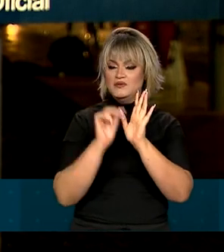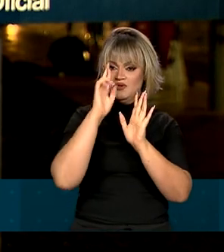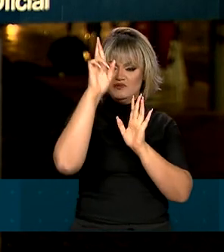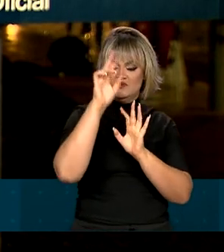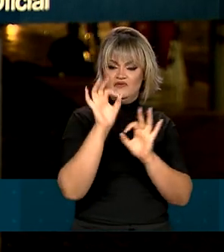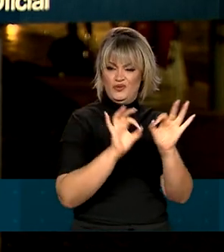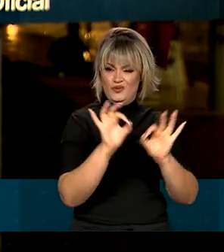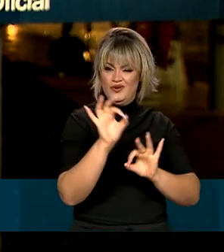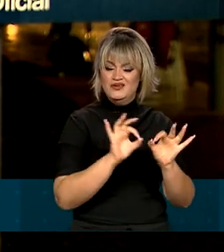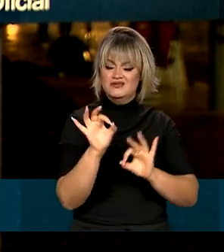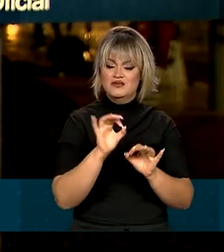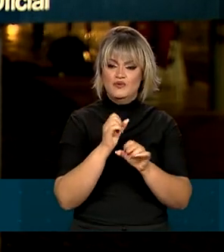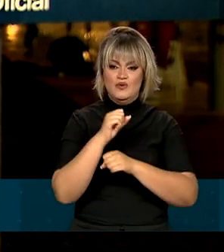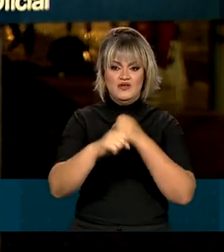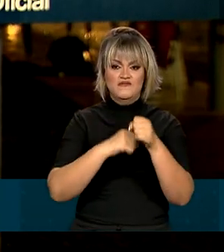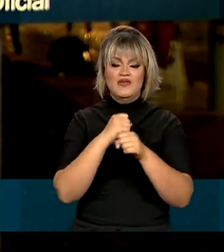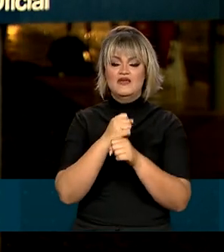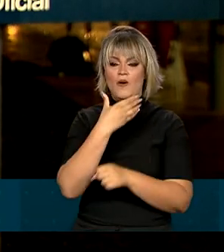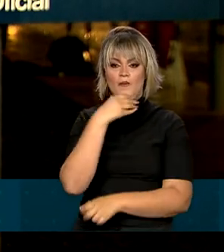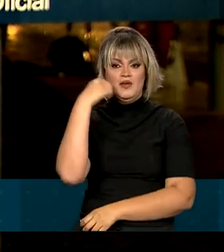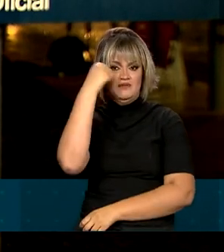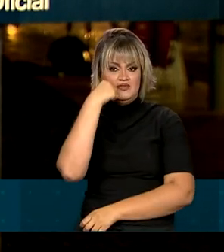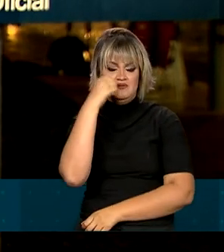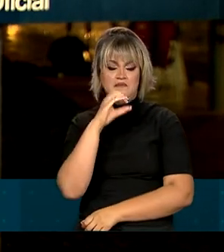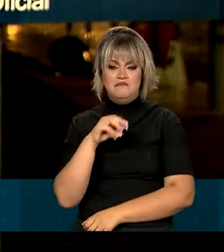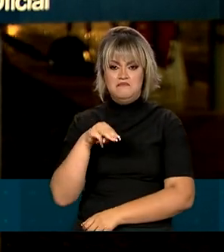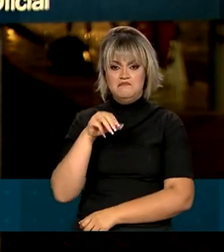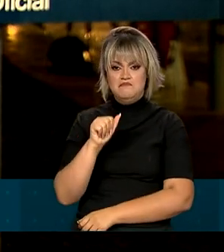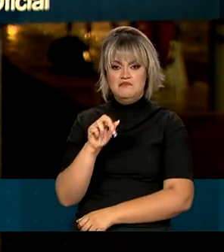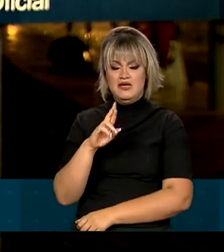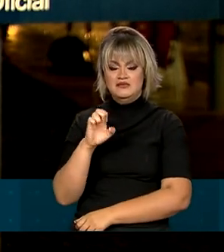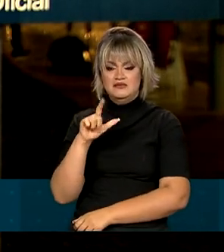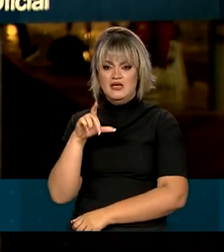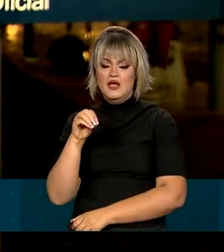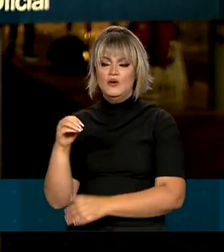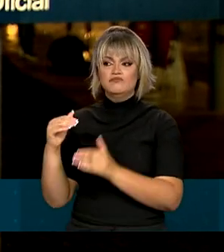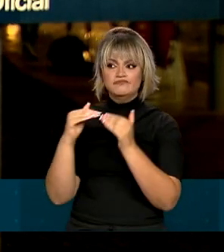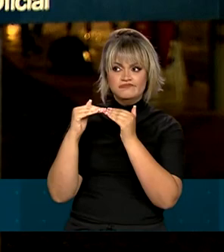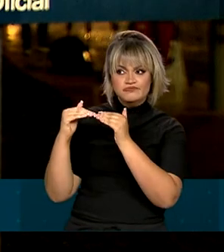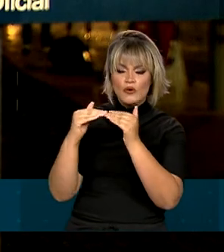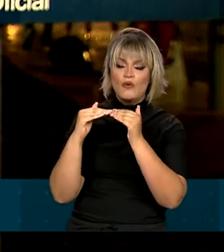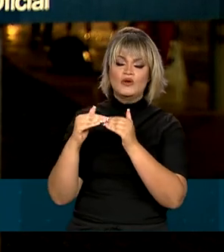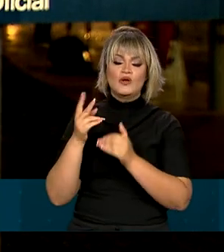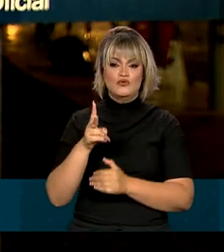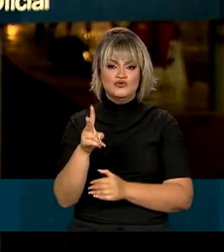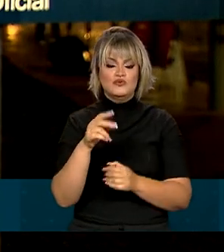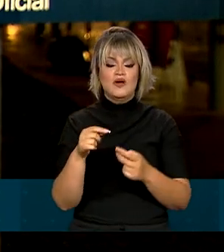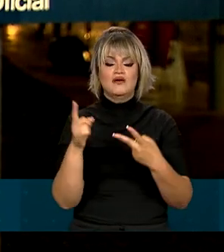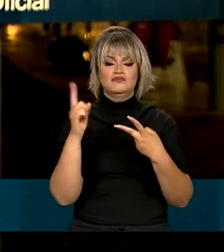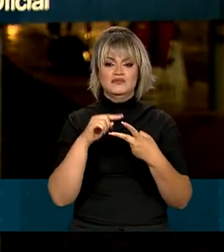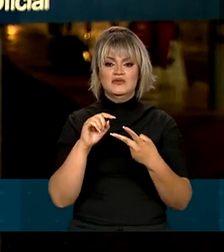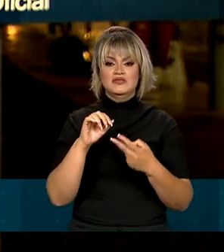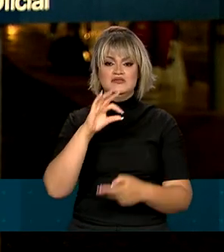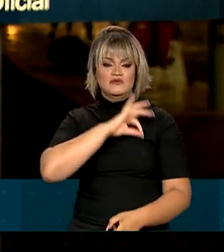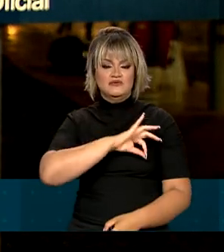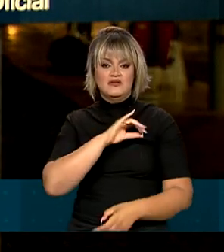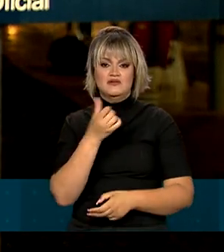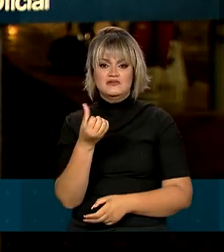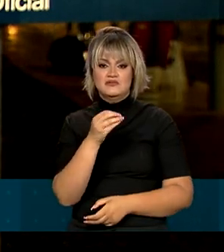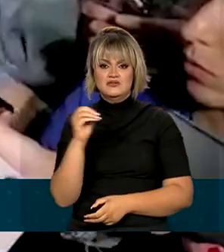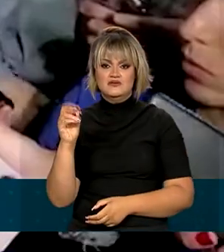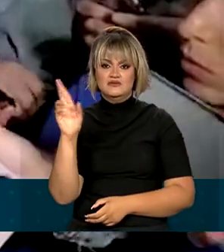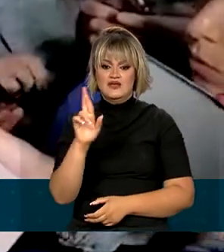União de 2023, senador Marcelo Castro, o consenso é a manutenção do Auxílio Brasil de R$ 600.